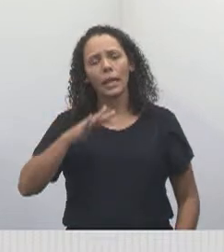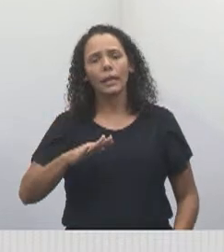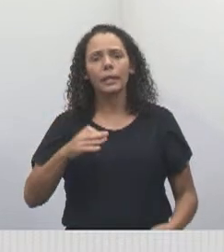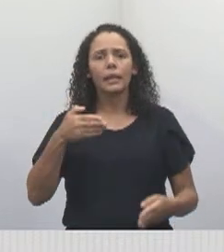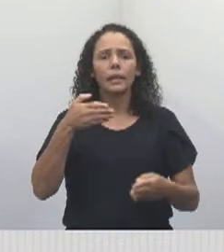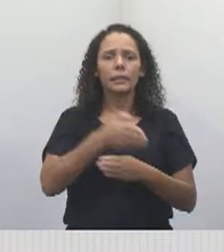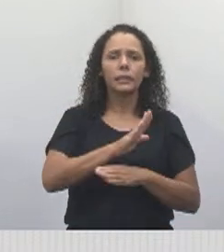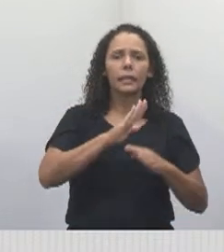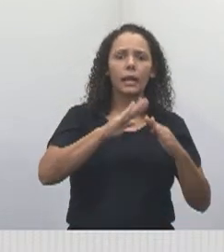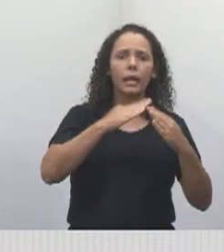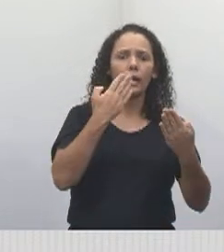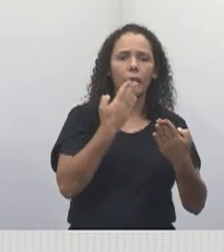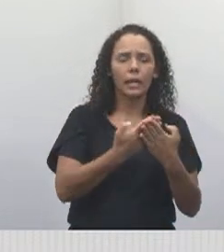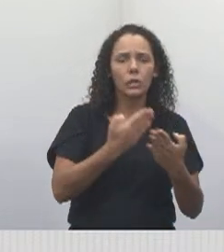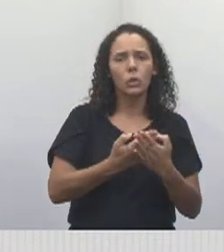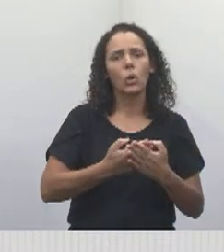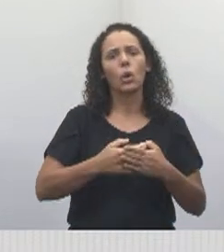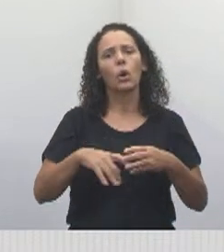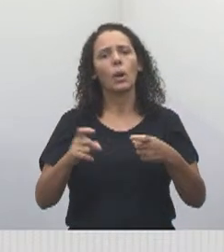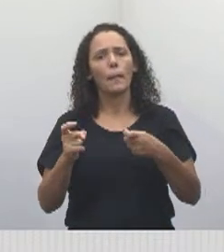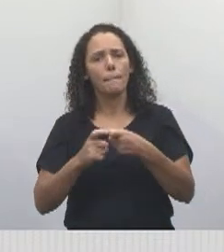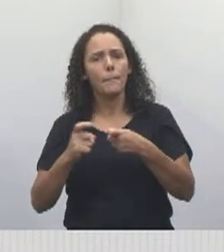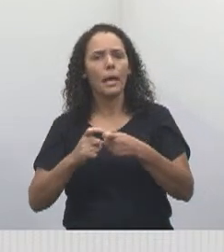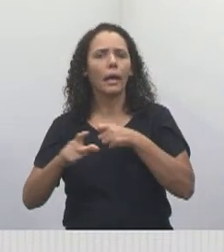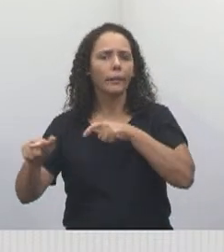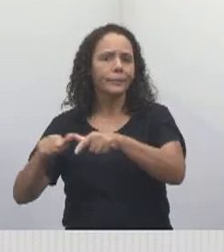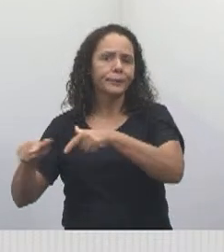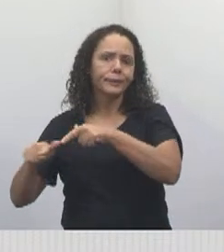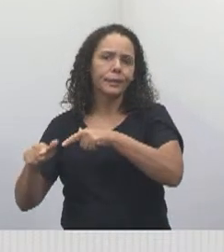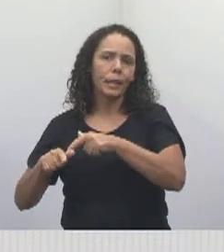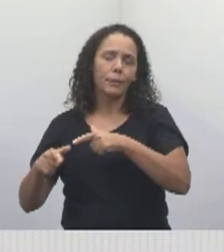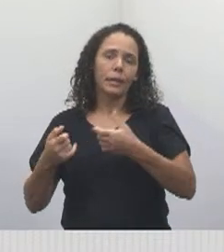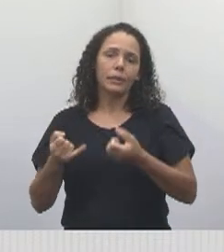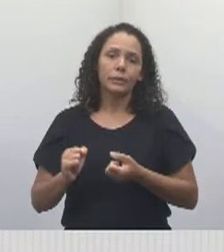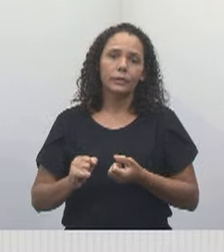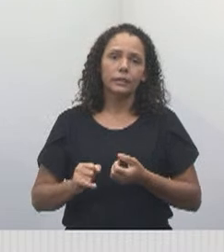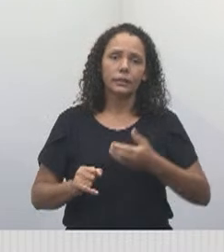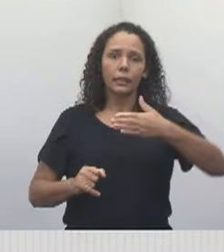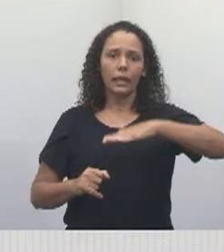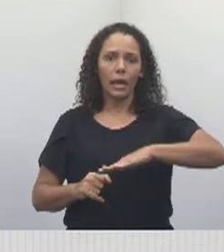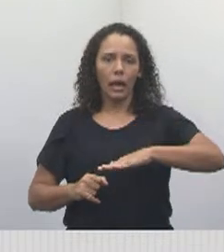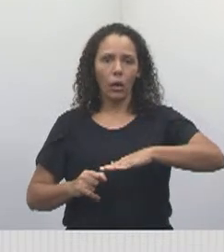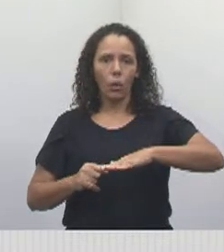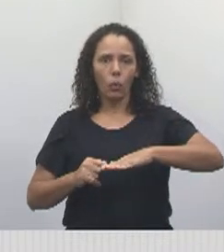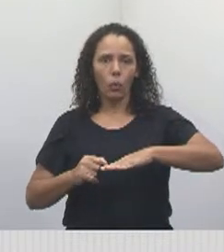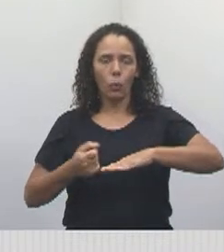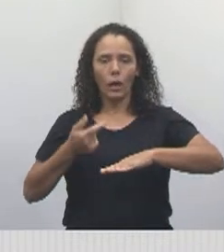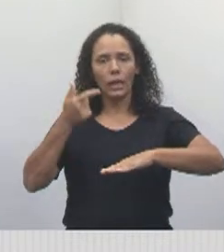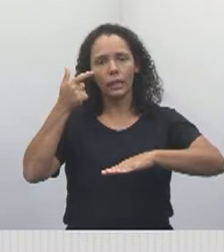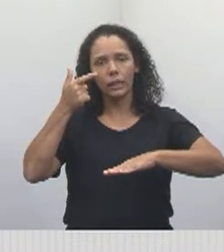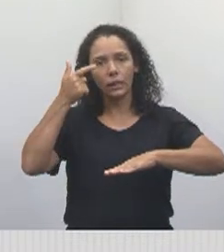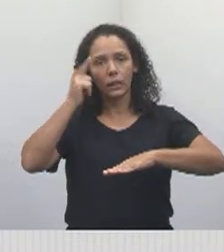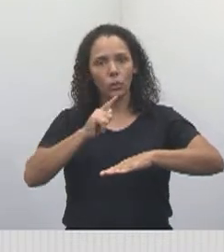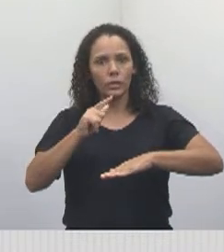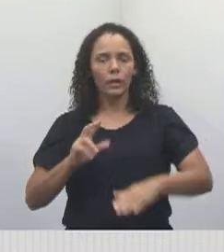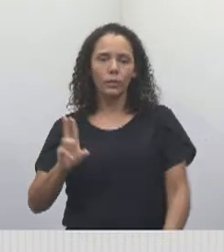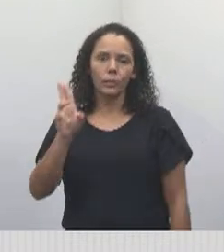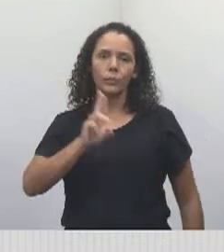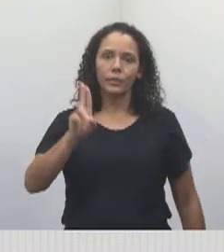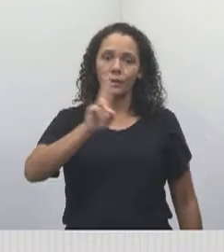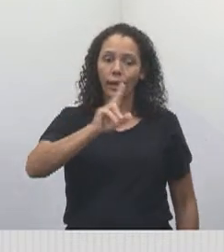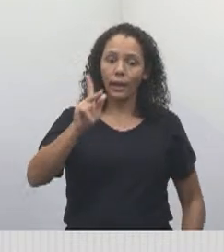Às vezes, uma consulta médica. Então, se tiver essa estrada impedida de passar, vai dificultar a vida da